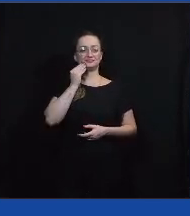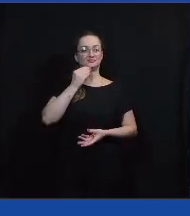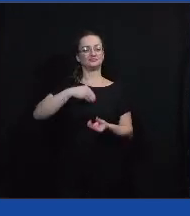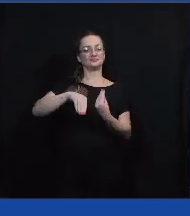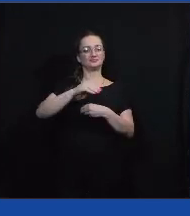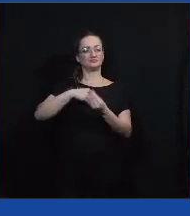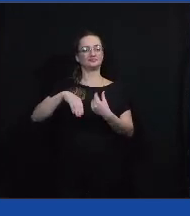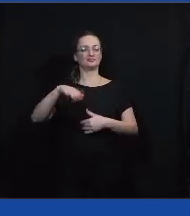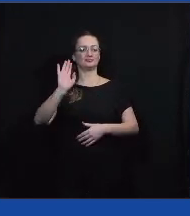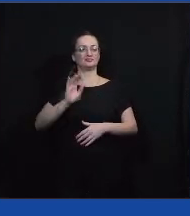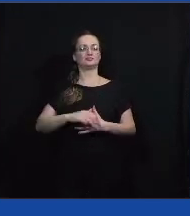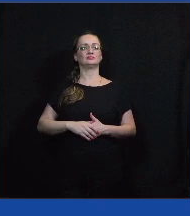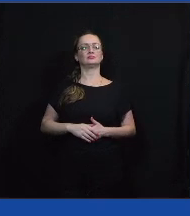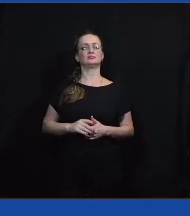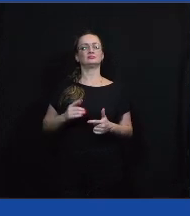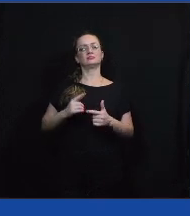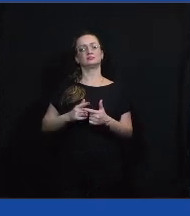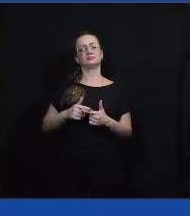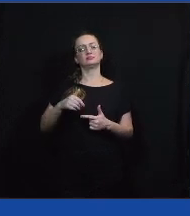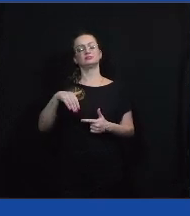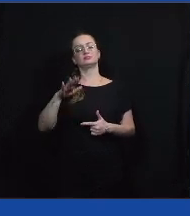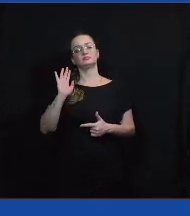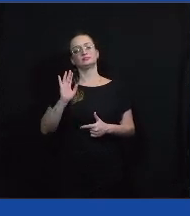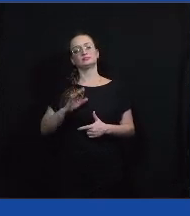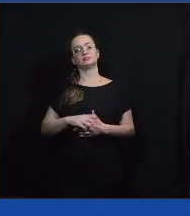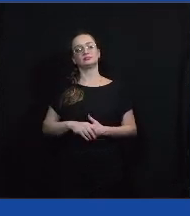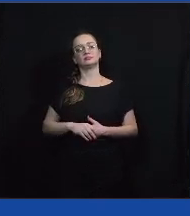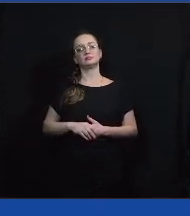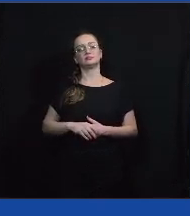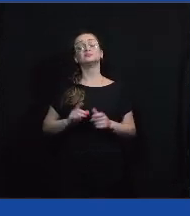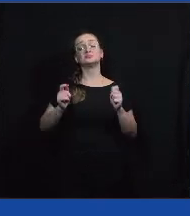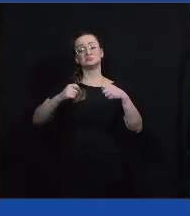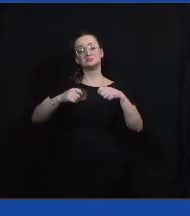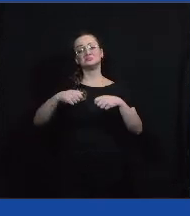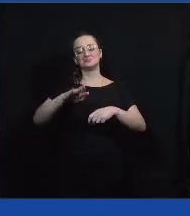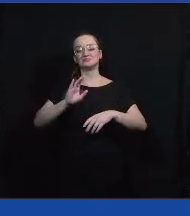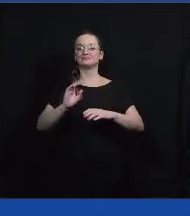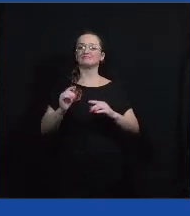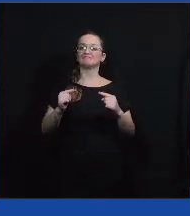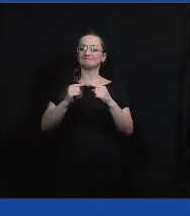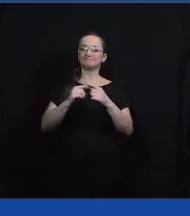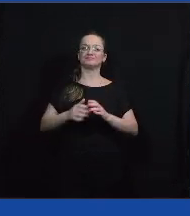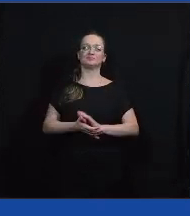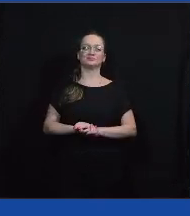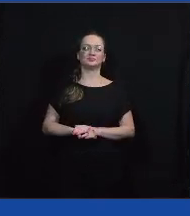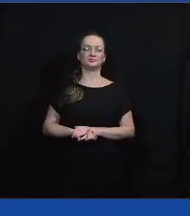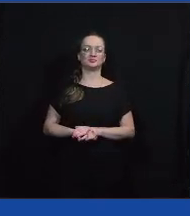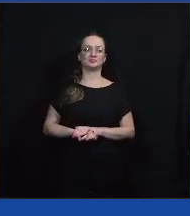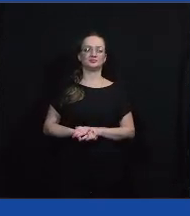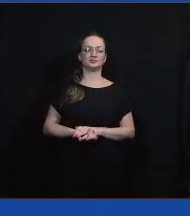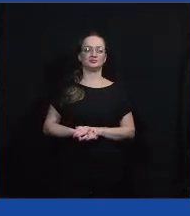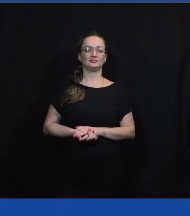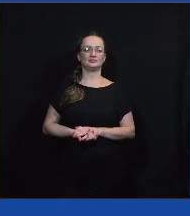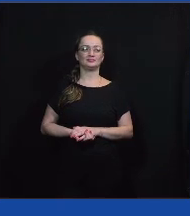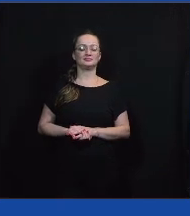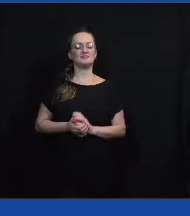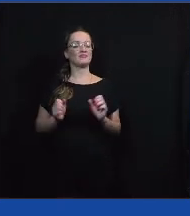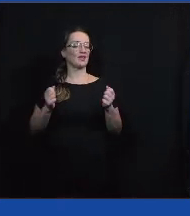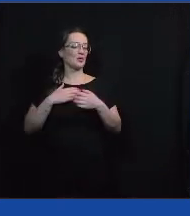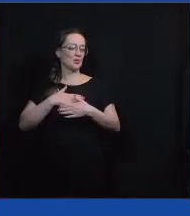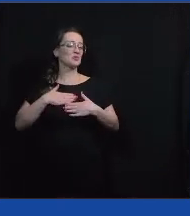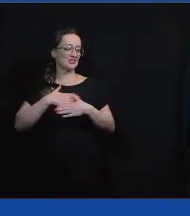mais e mais porque fica mais possível, talvez, de seguir em frente. Adorei.